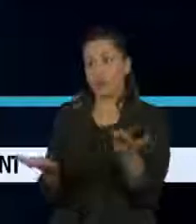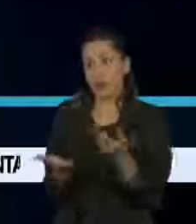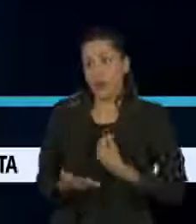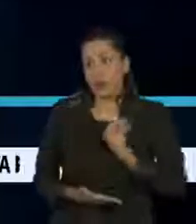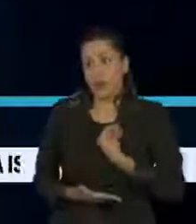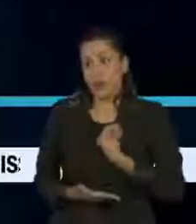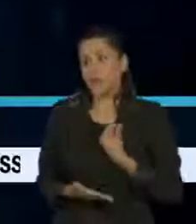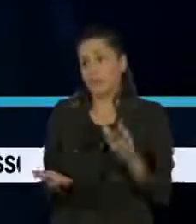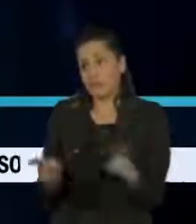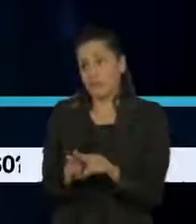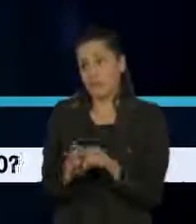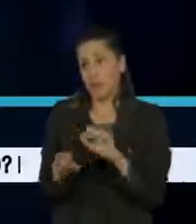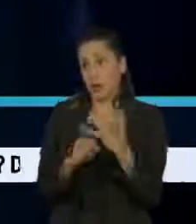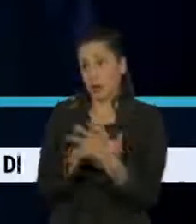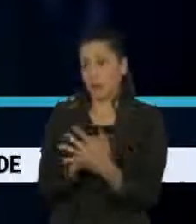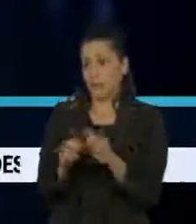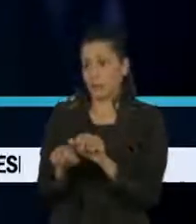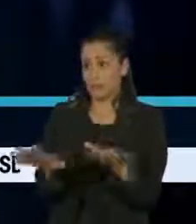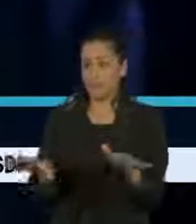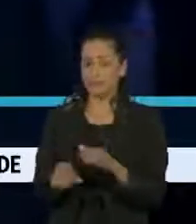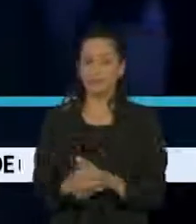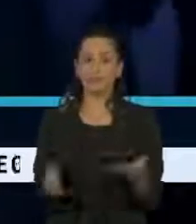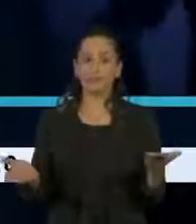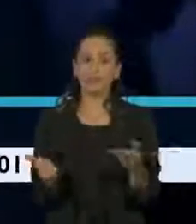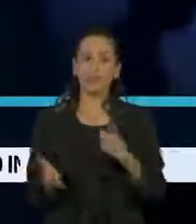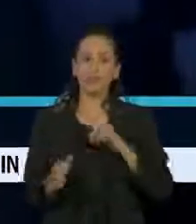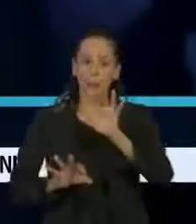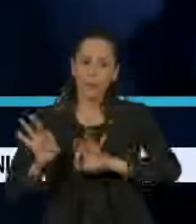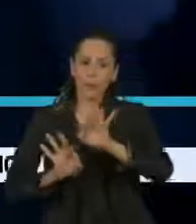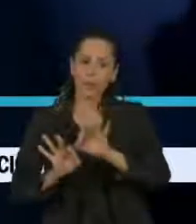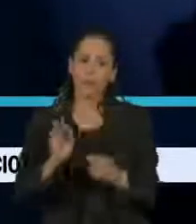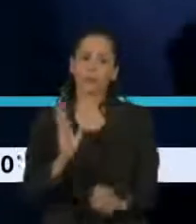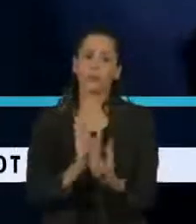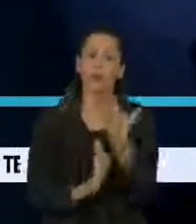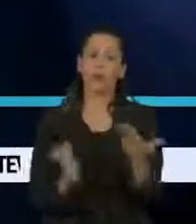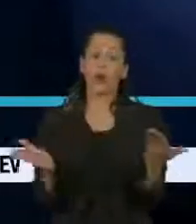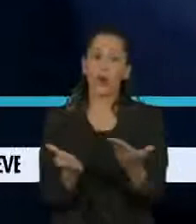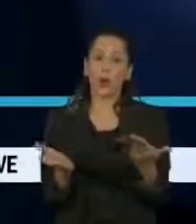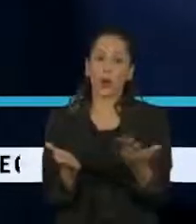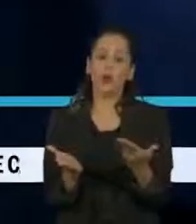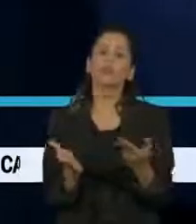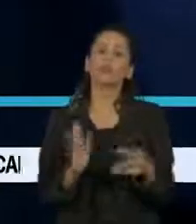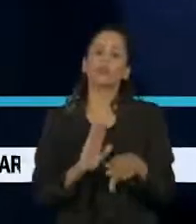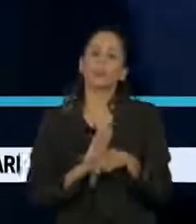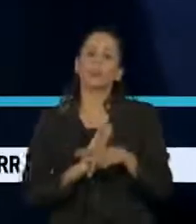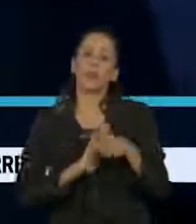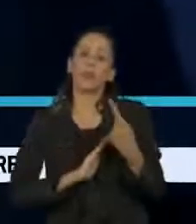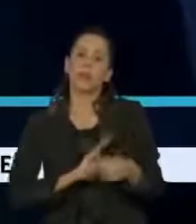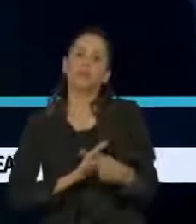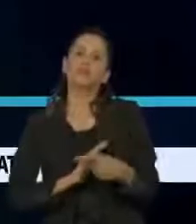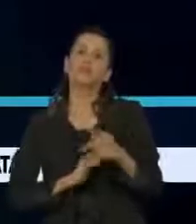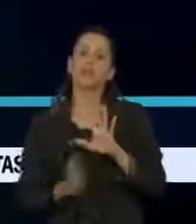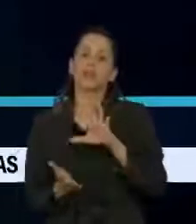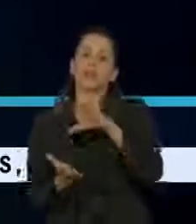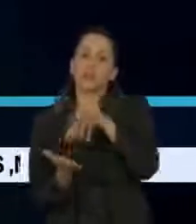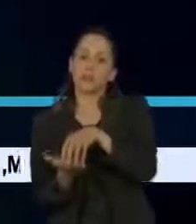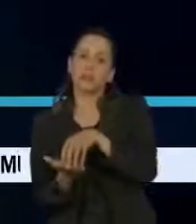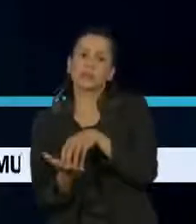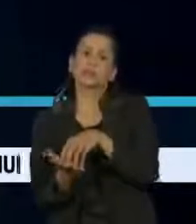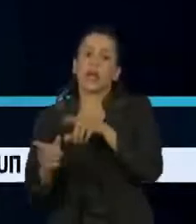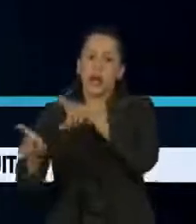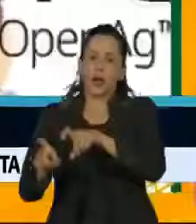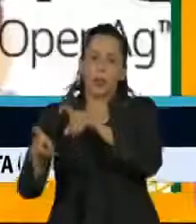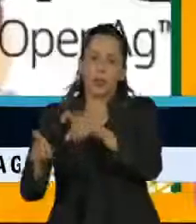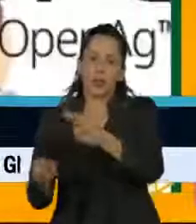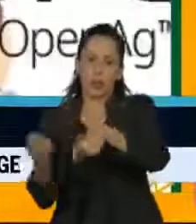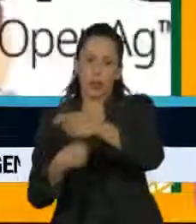Lançado hoje o projeto Caminhos do Agro SP, promovido pela Secretaria de Estado de Agricultura de São Paulo. A iniciativa tem apoio da